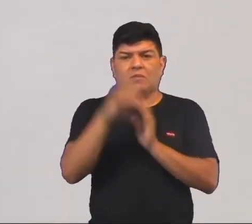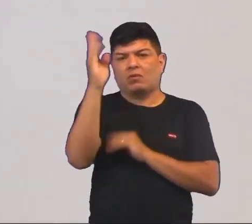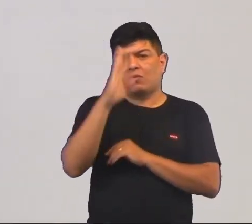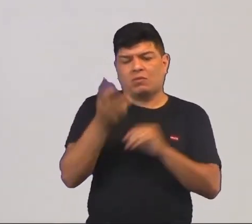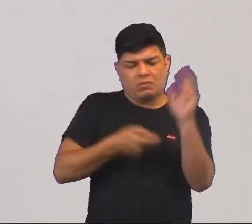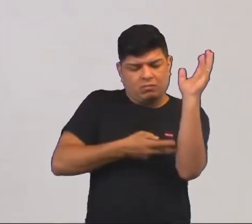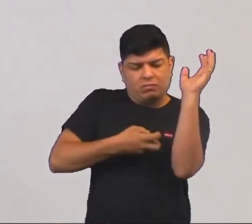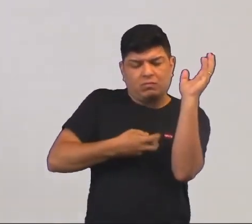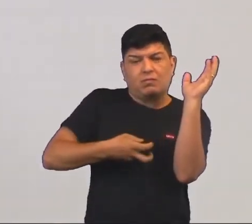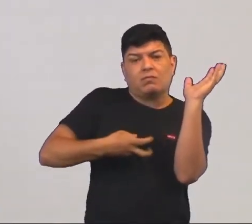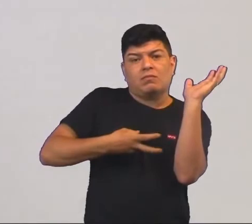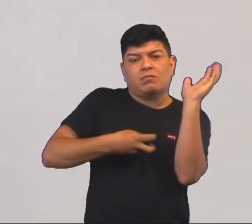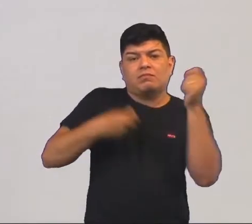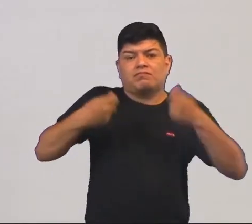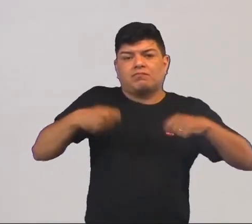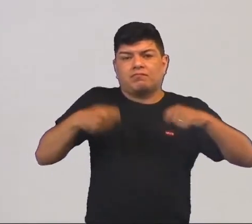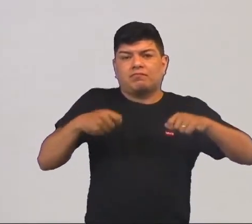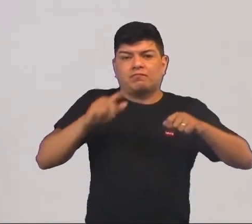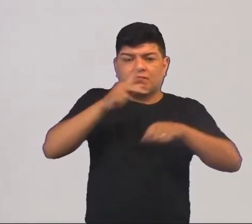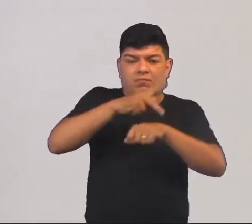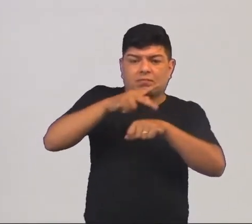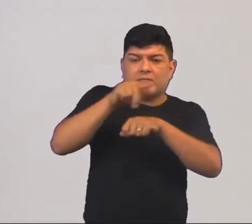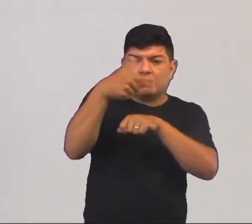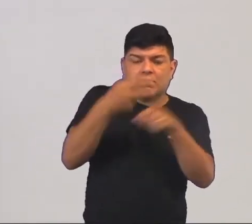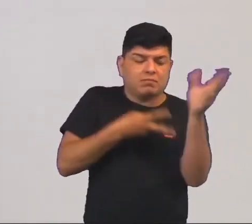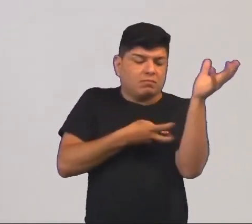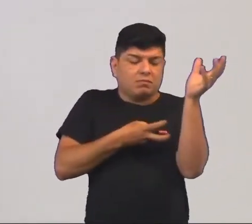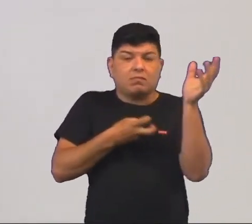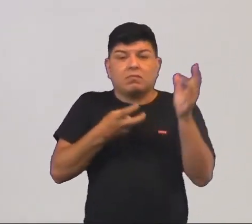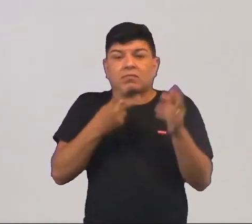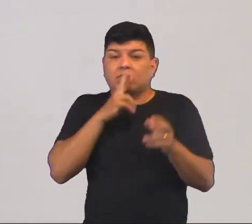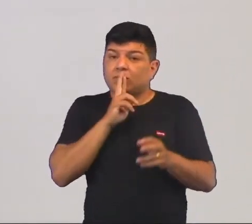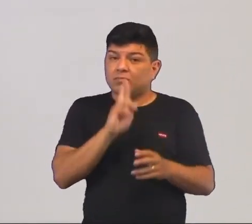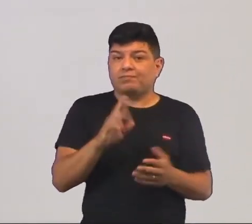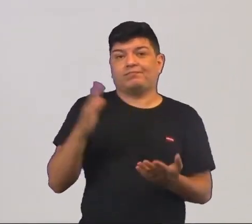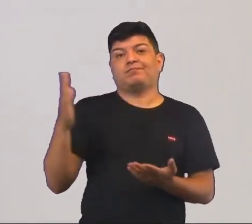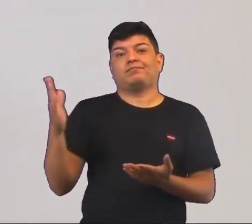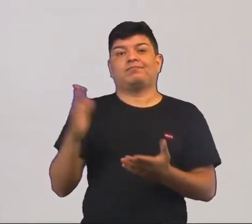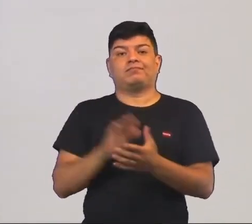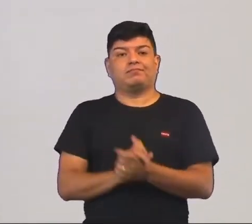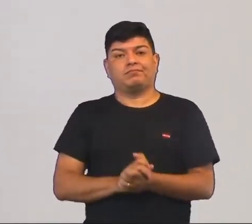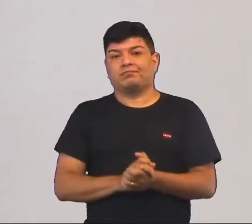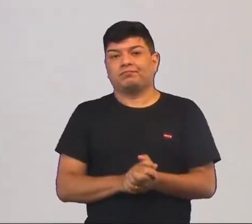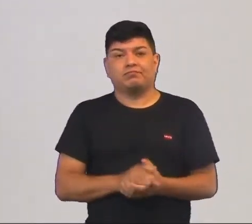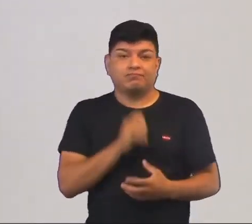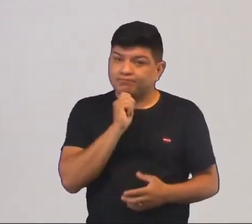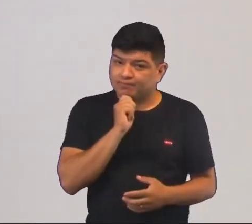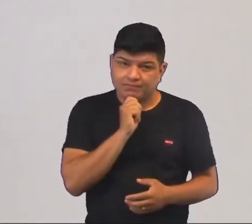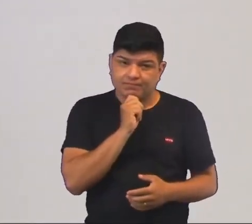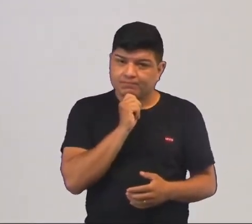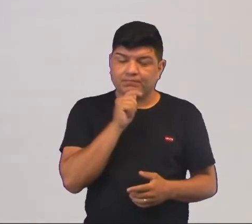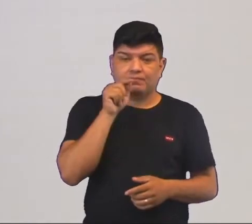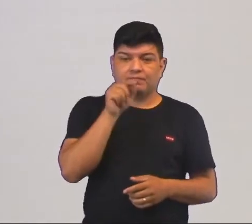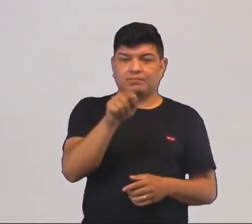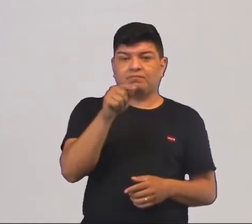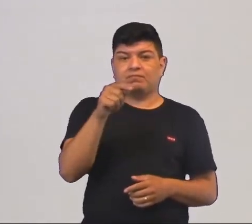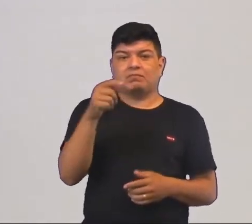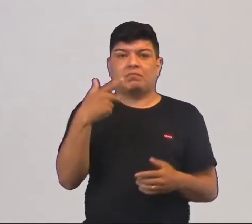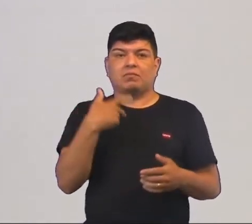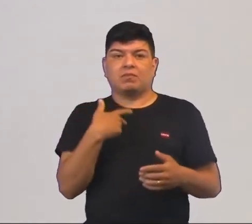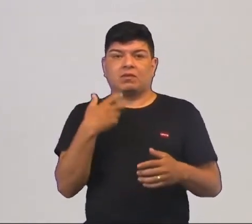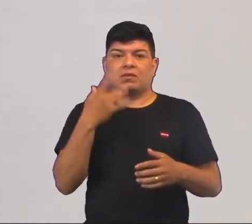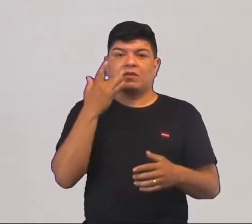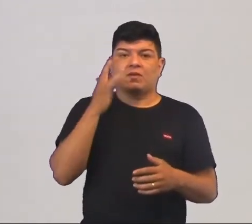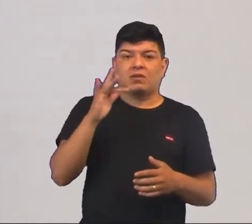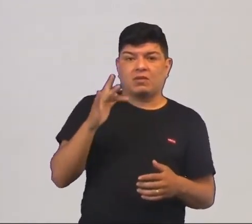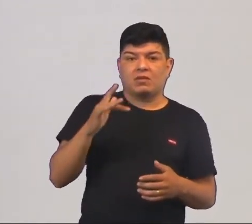explora seus recursos minerais, precisa de ter um estrangeiro para vir explorar. A resposta está aí, gente. Porque não adianta você dizer que tem